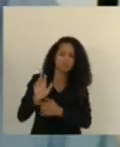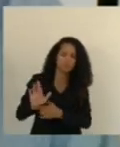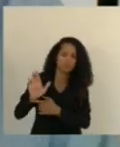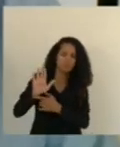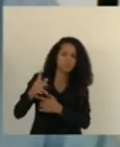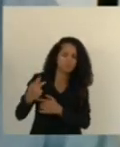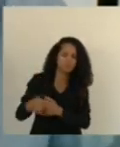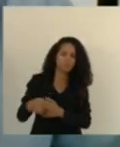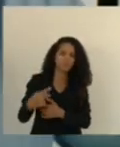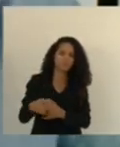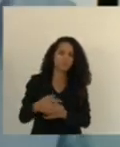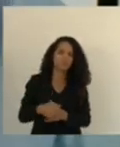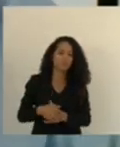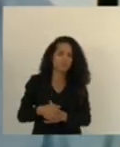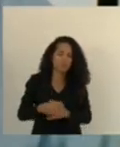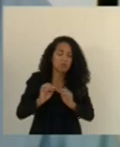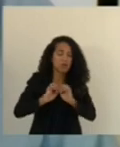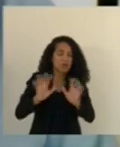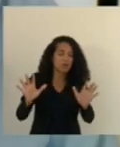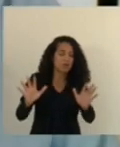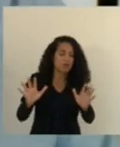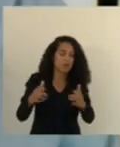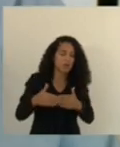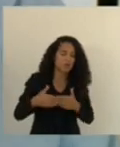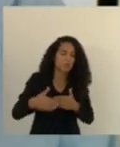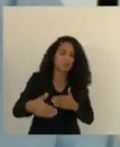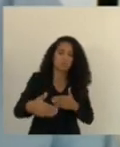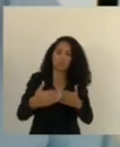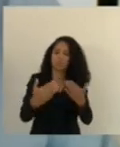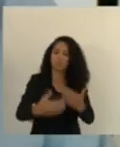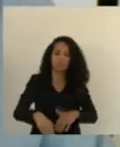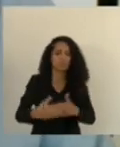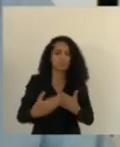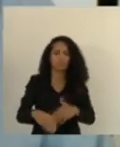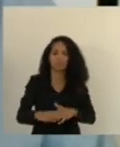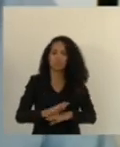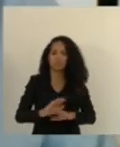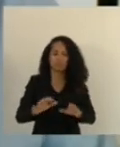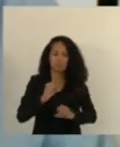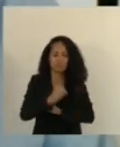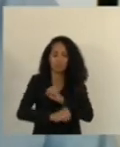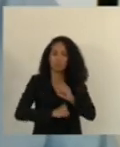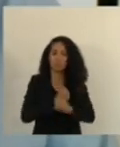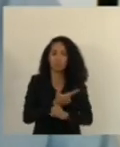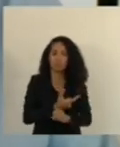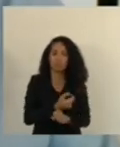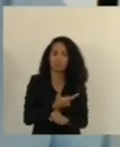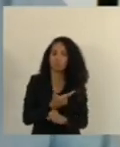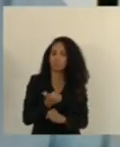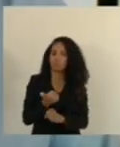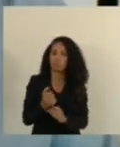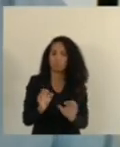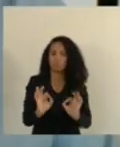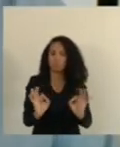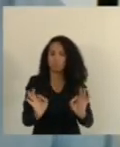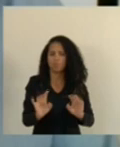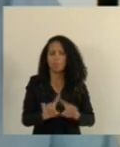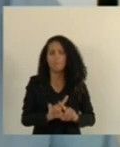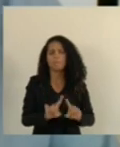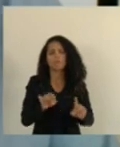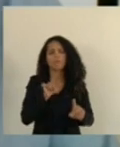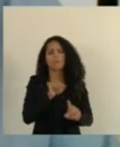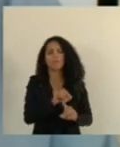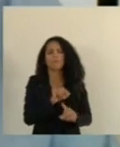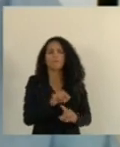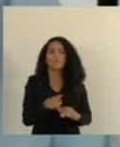dizendo que já deixou claro que não vai ter concurso esse ano a questão é a seguinte quando essa demanda chegou